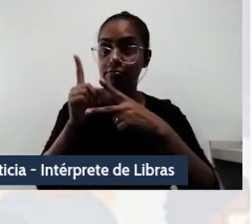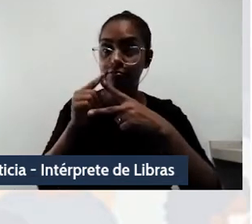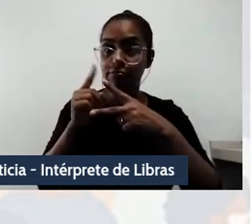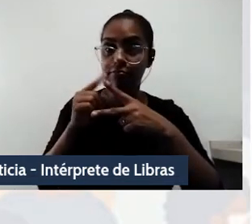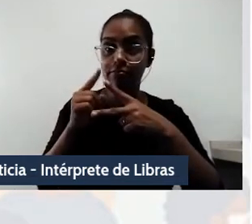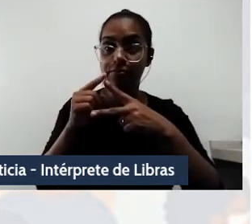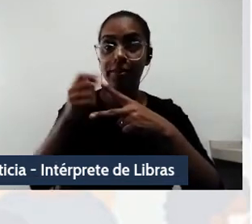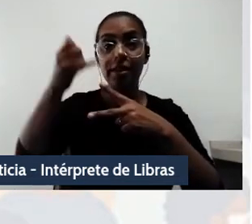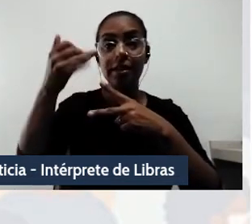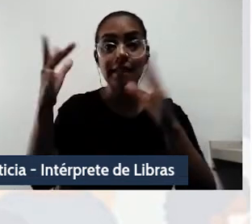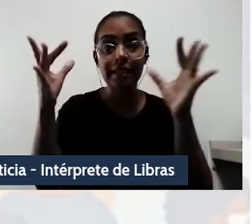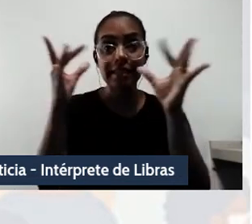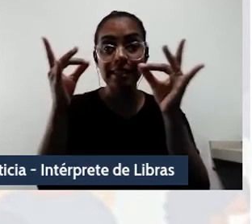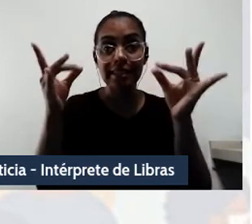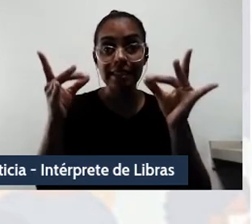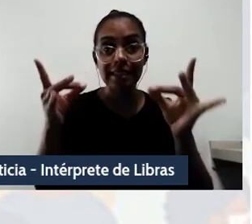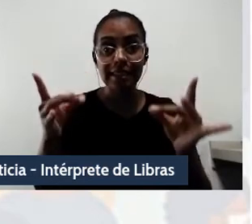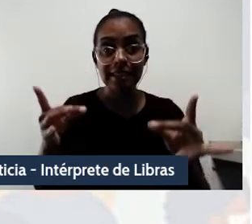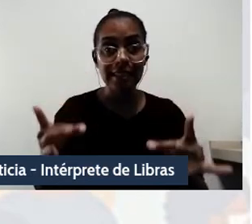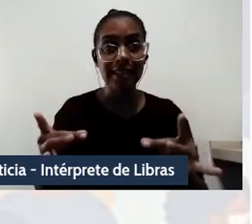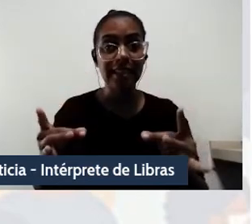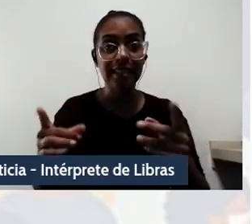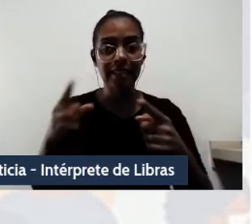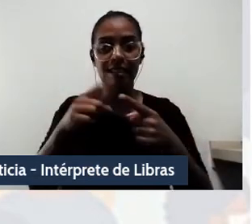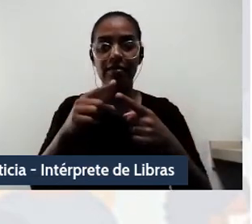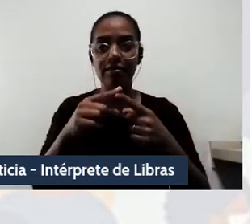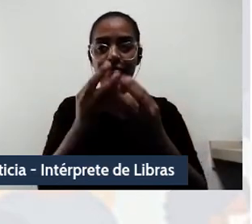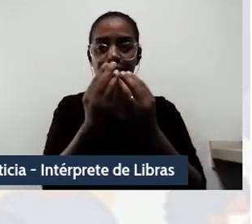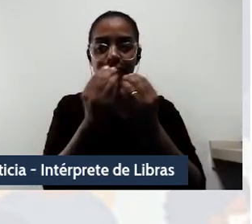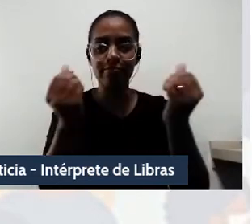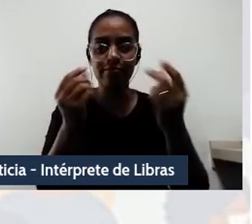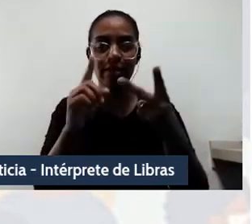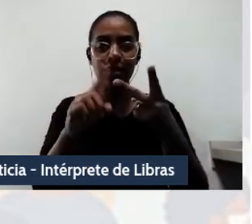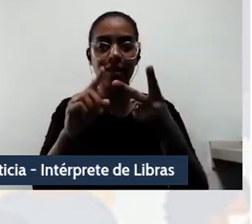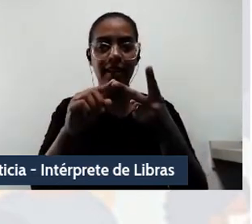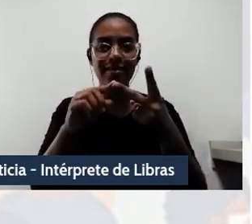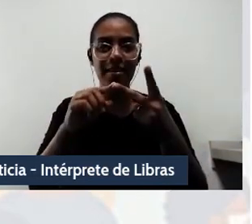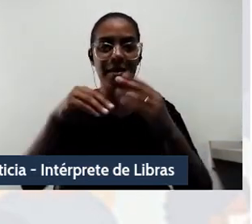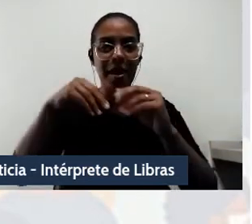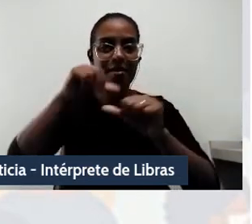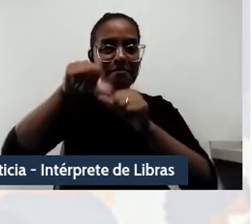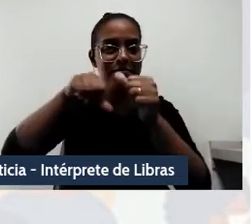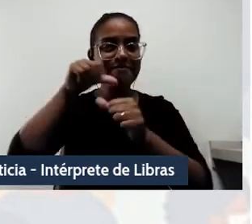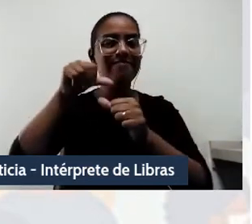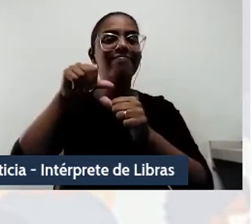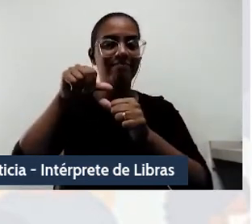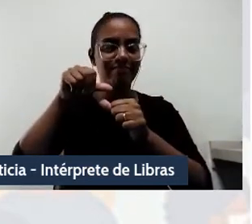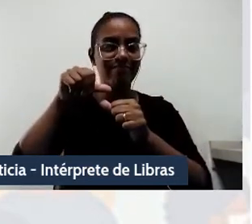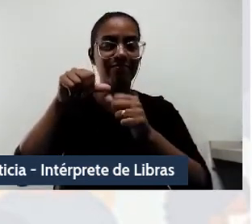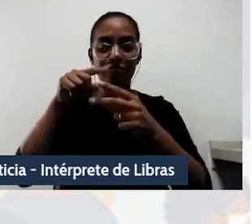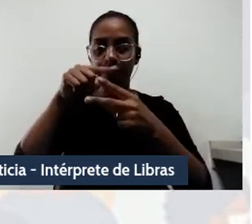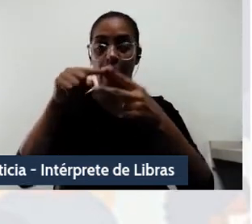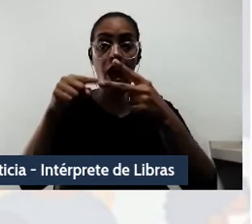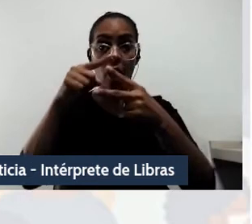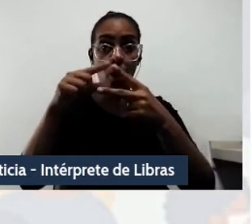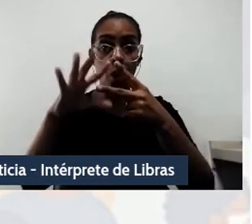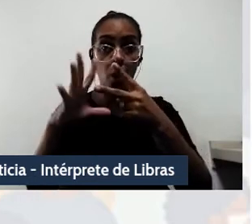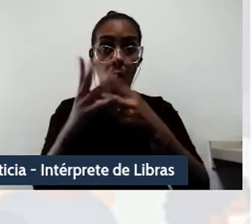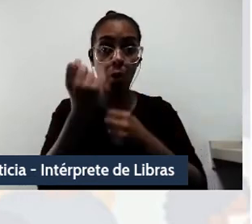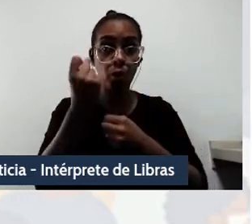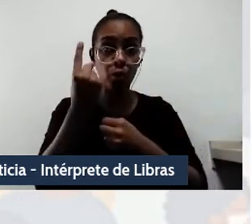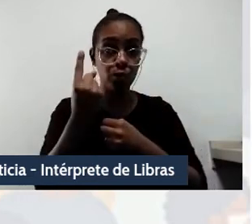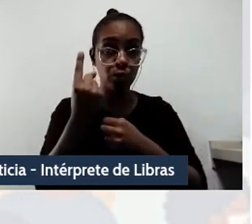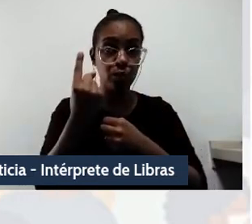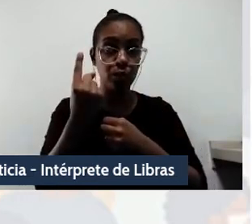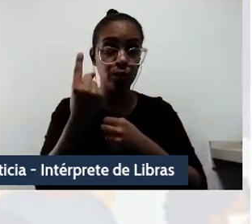definida e a identidade tecido mais permeável e dinâmica. Na combinação entre as duas surge o território, que seria